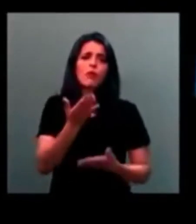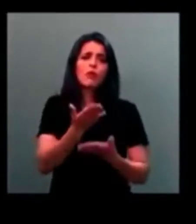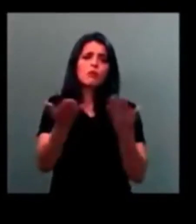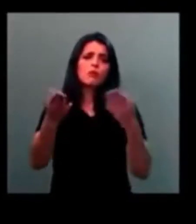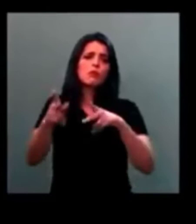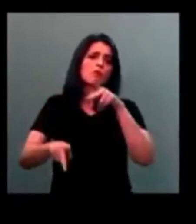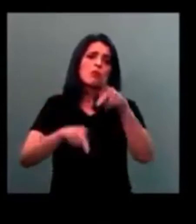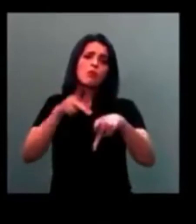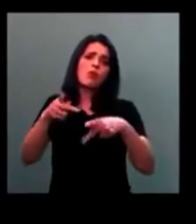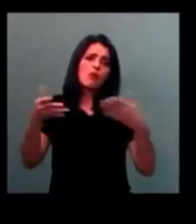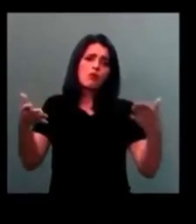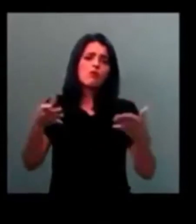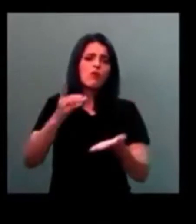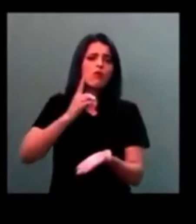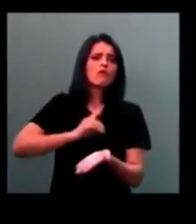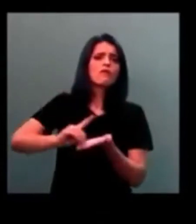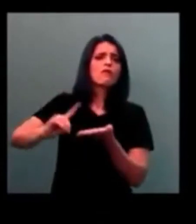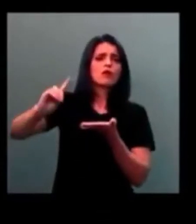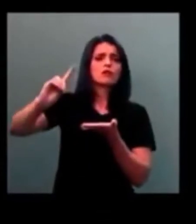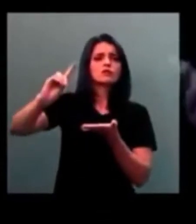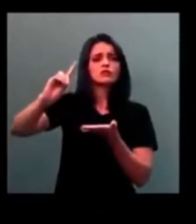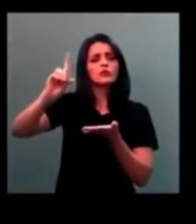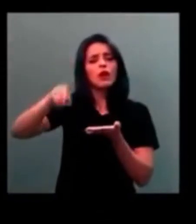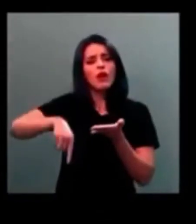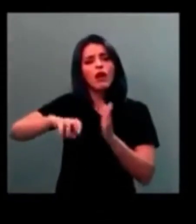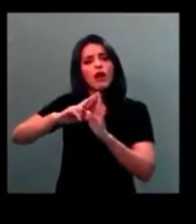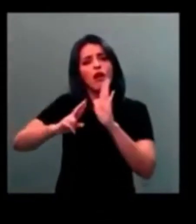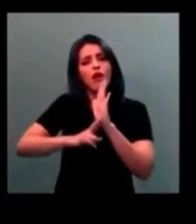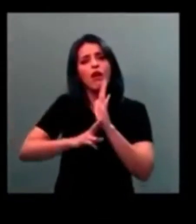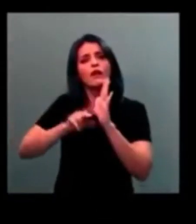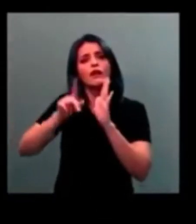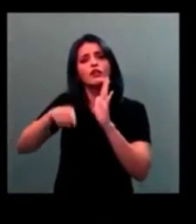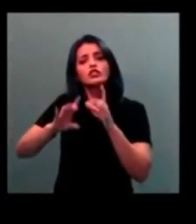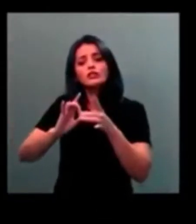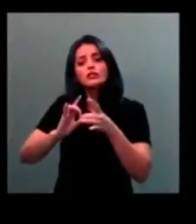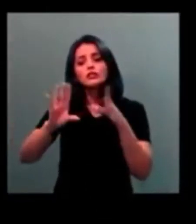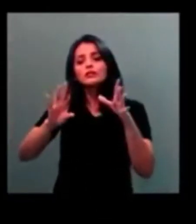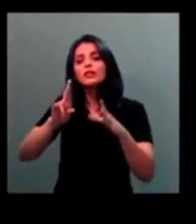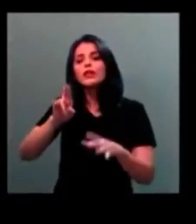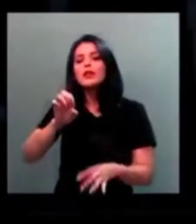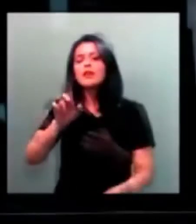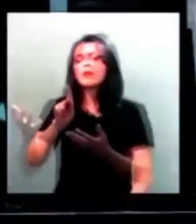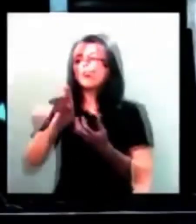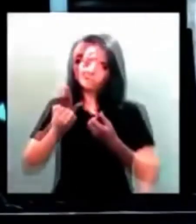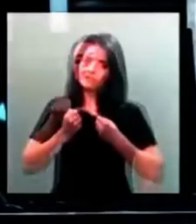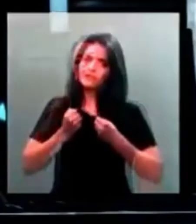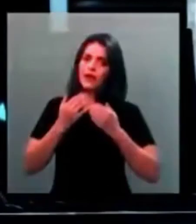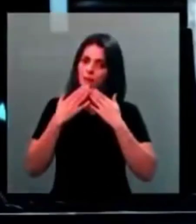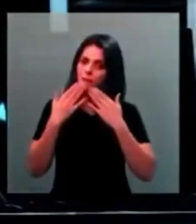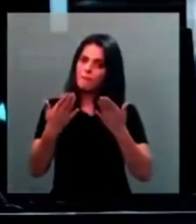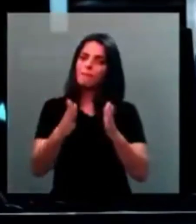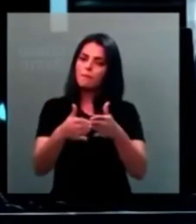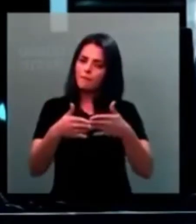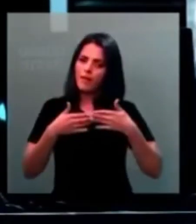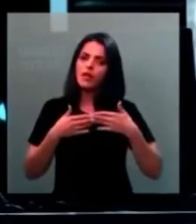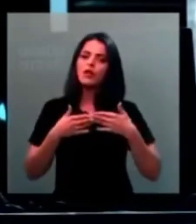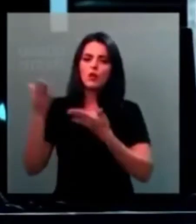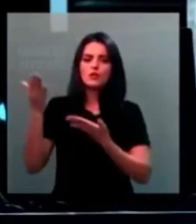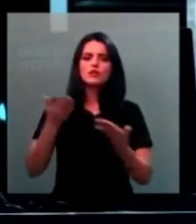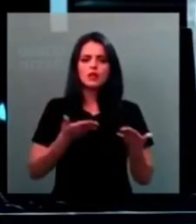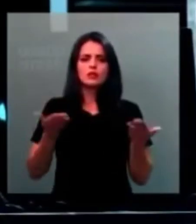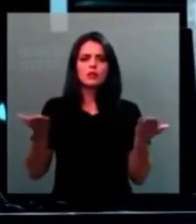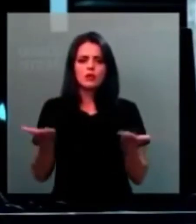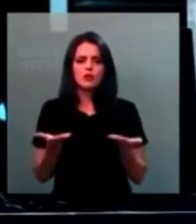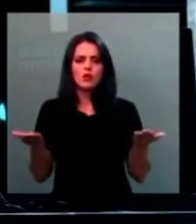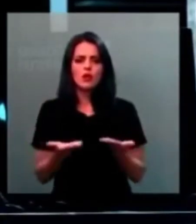a meu ver, ofende o princípio republicano, que eu faça esse apelo veemente à vossa excelência. Eu recolho essa questão